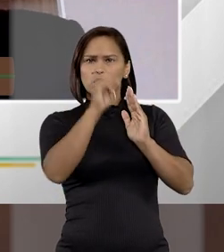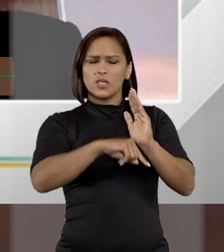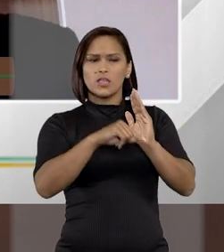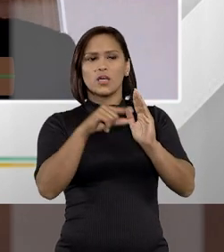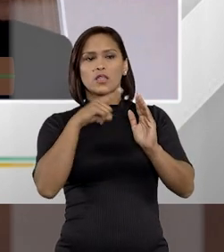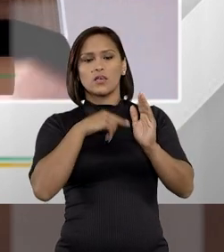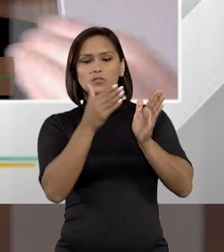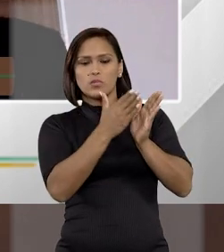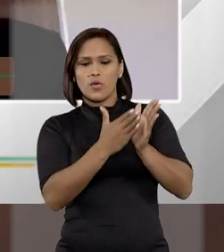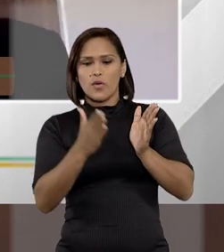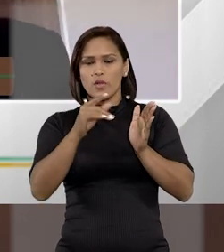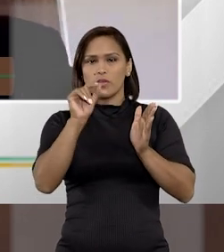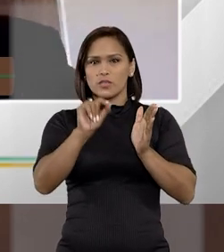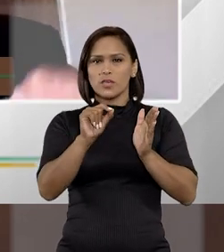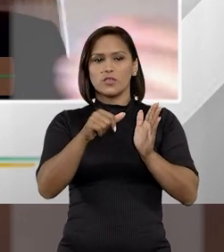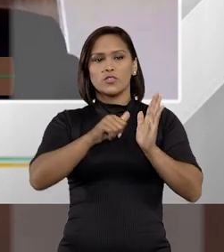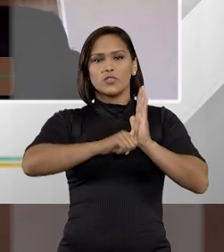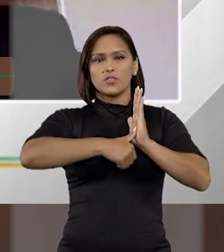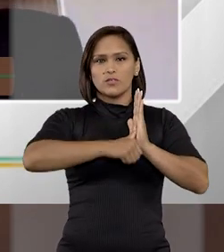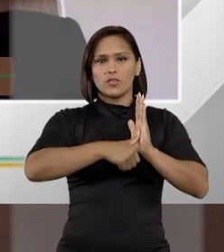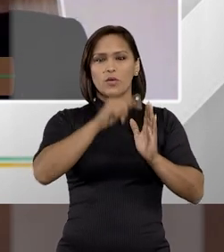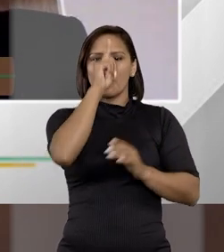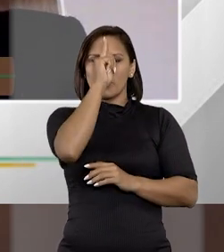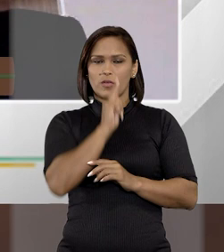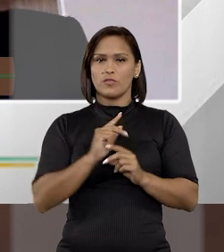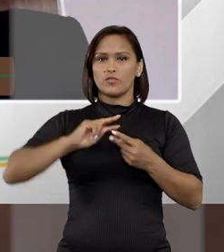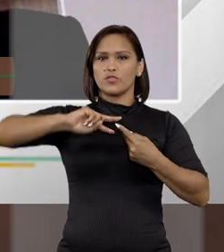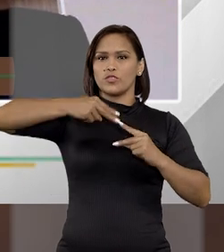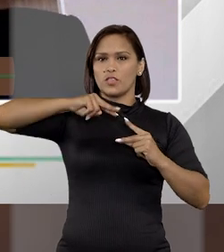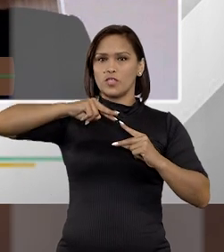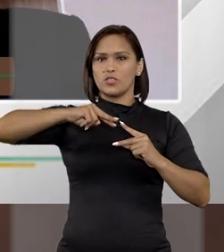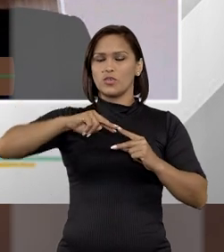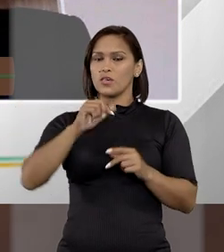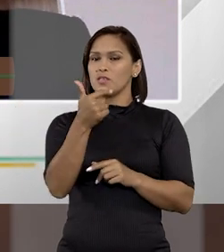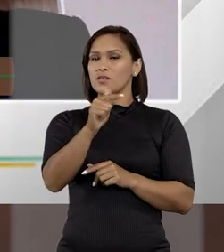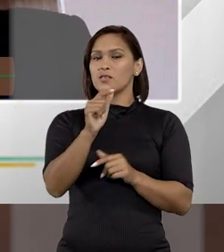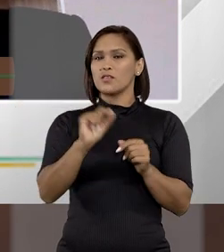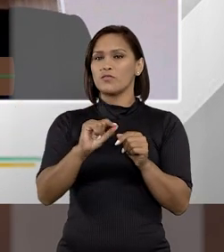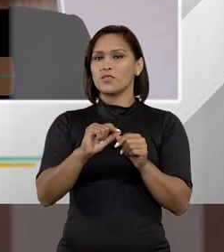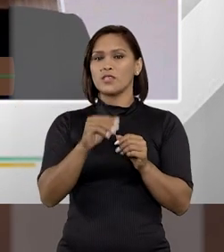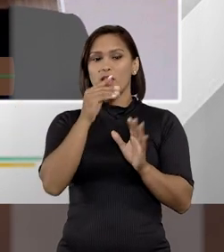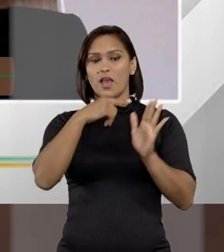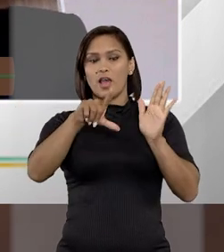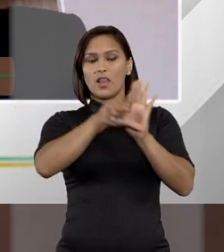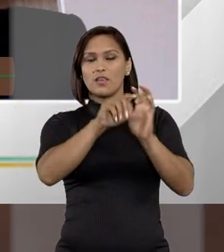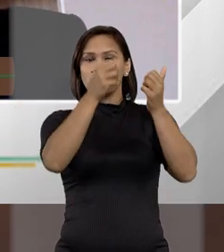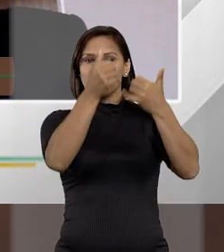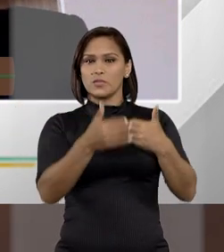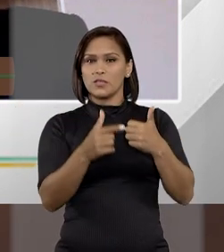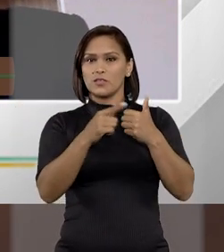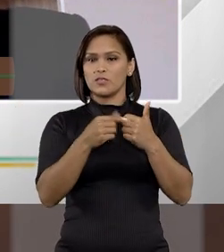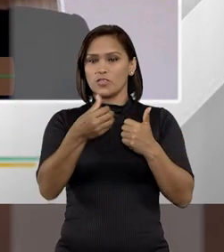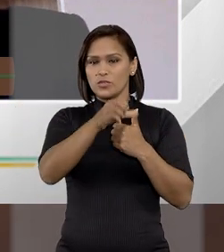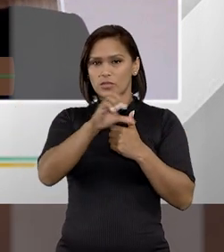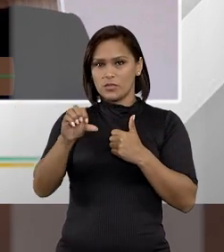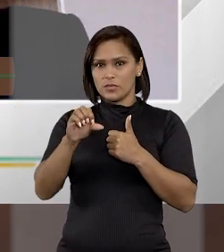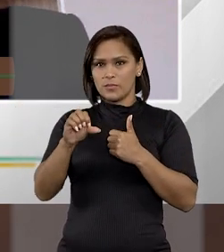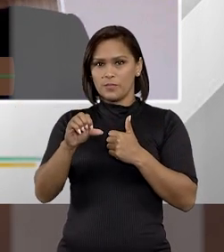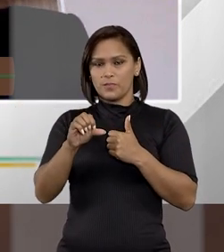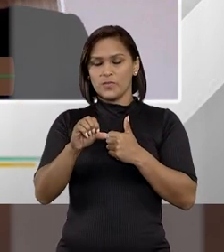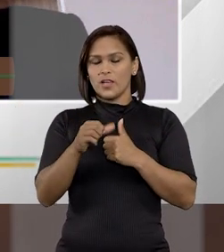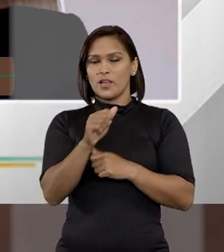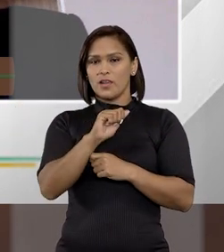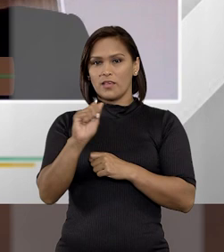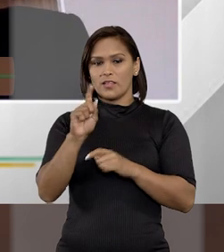a someter-se a esse processo de identificação do perfil genético. Se ele não fizer, vai dizer a lei, no artigo 9 lá,